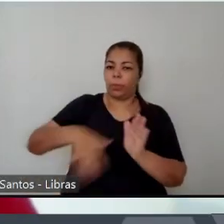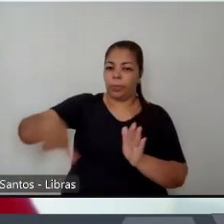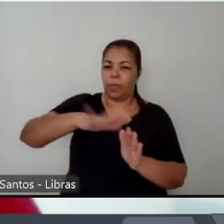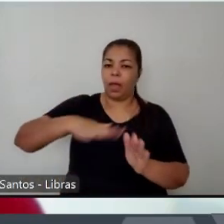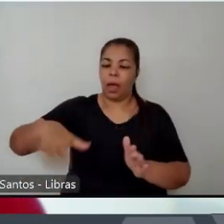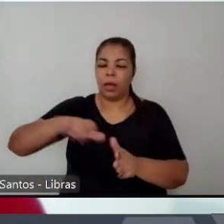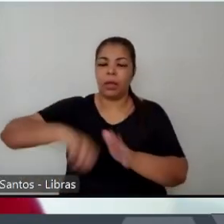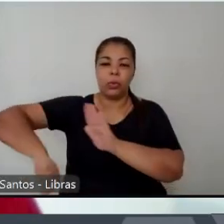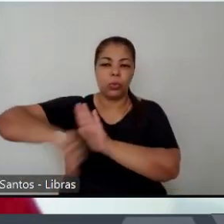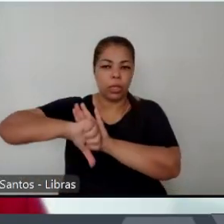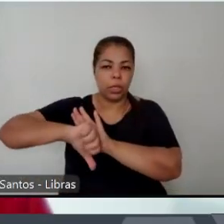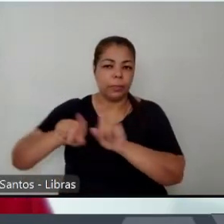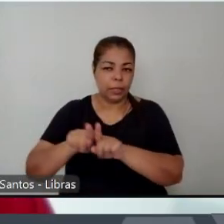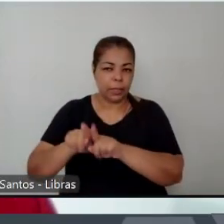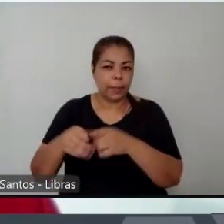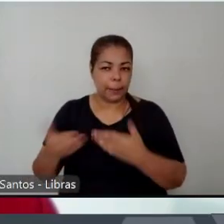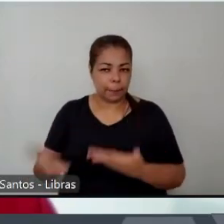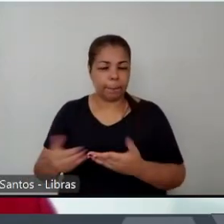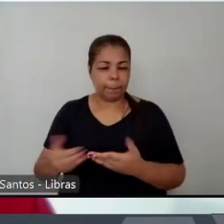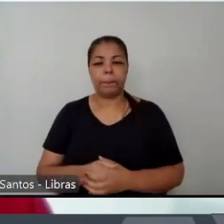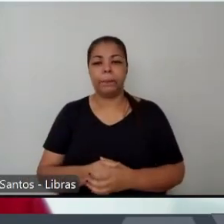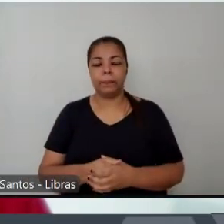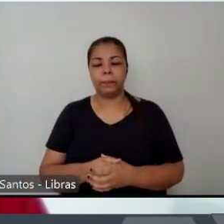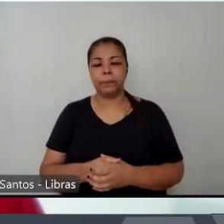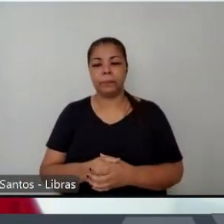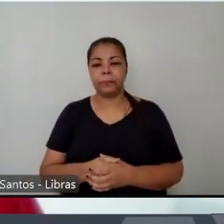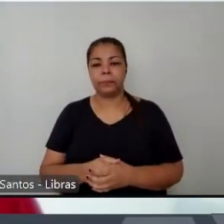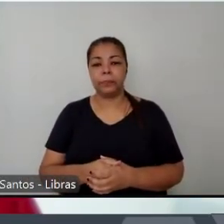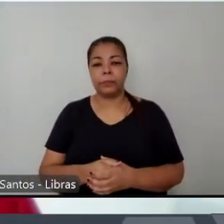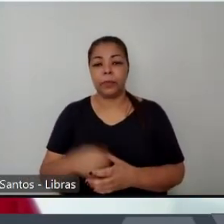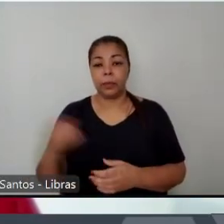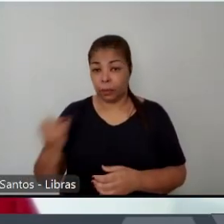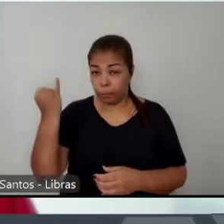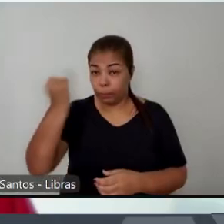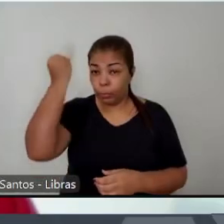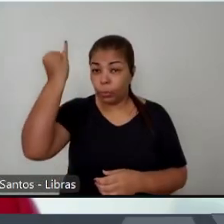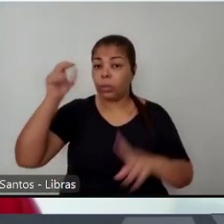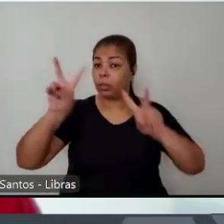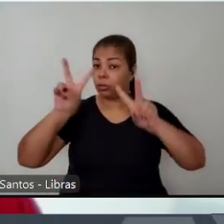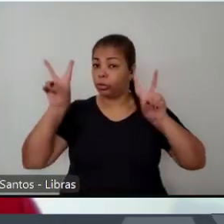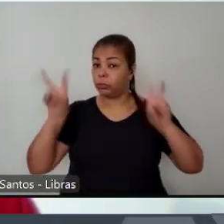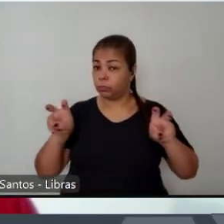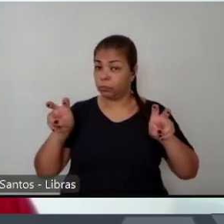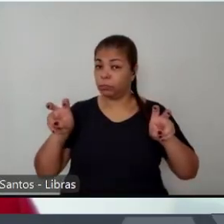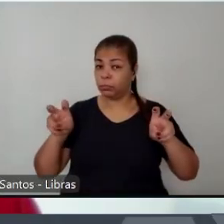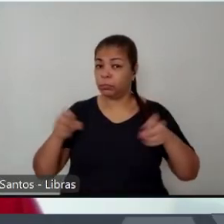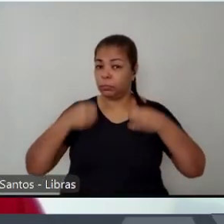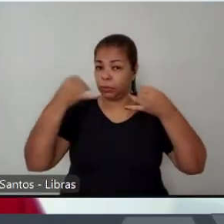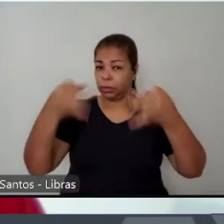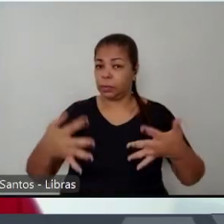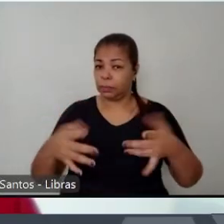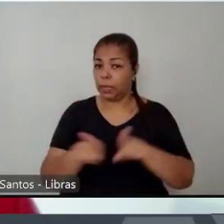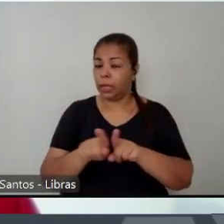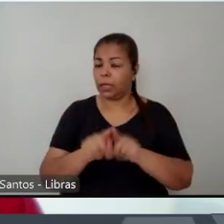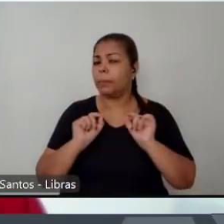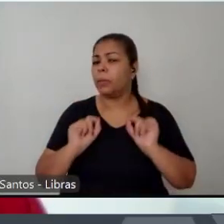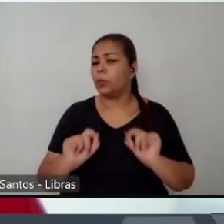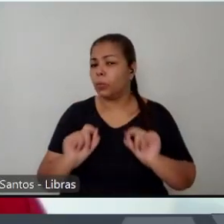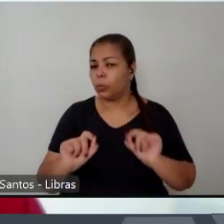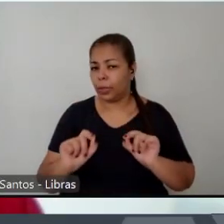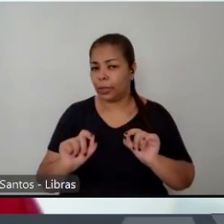citar a formação e já a gente está com com